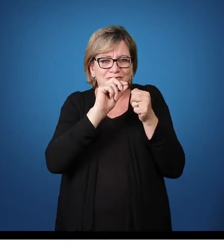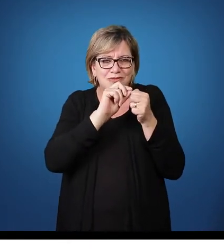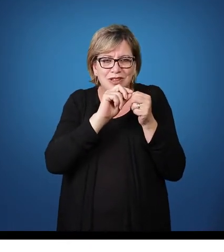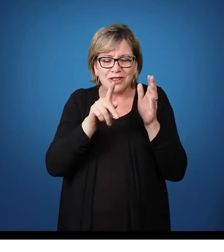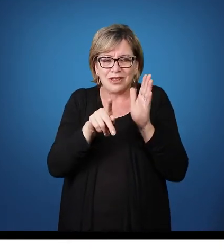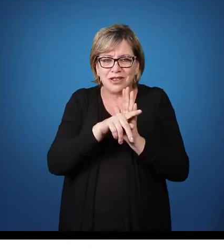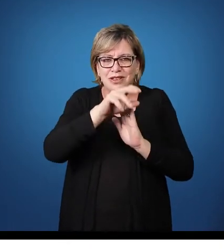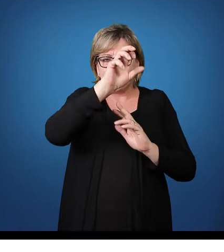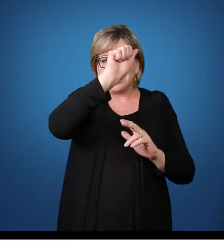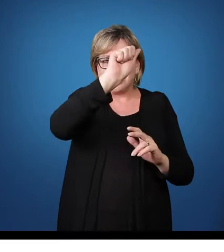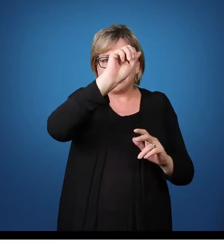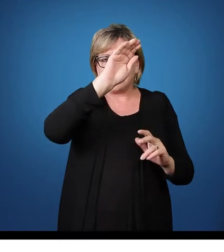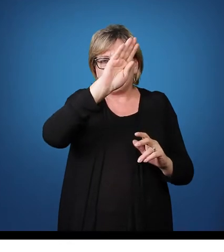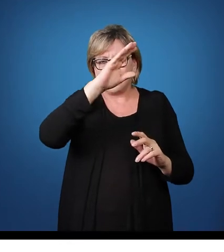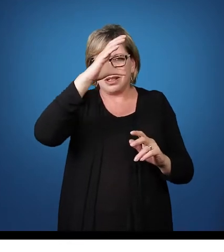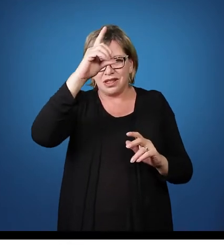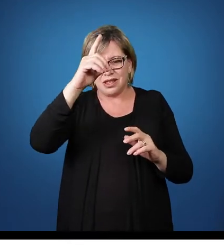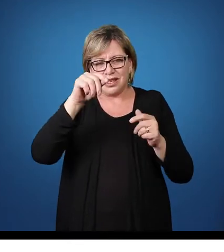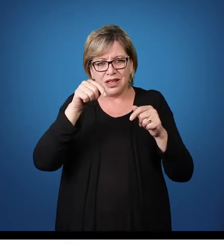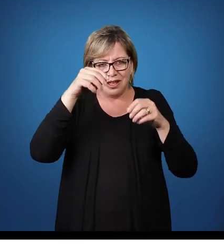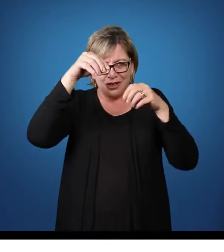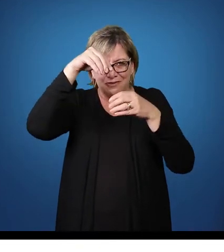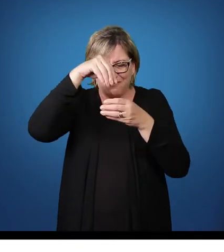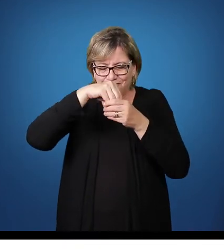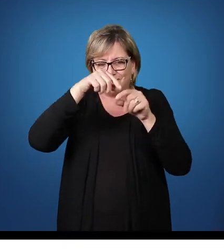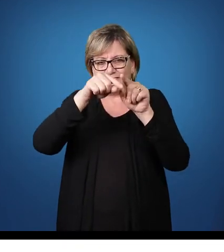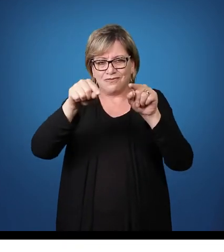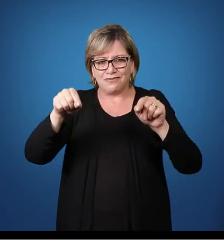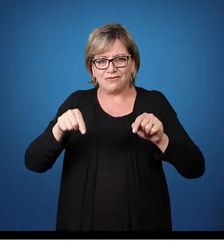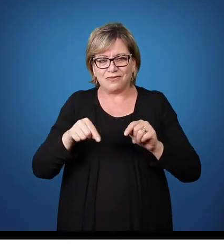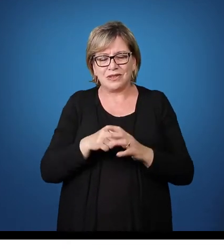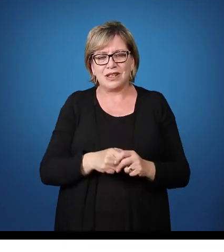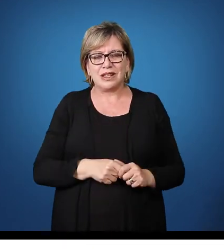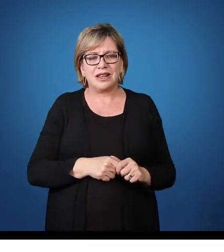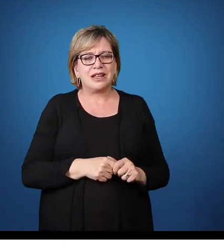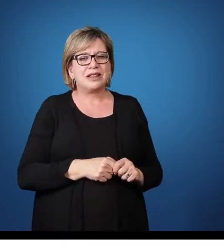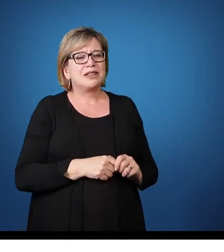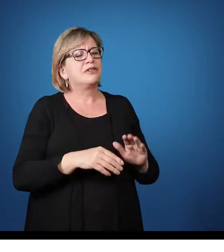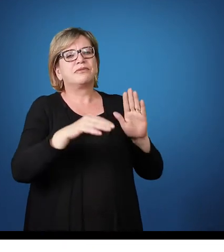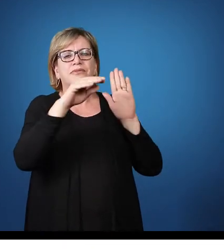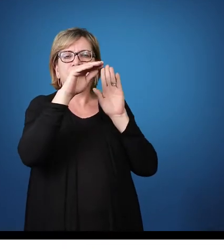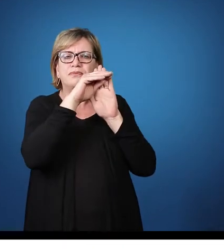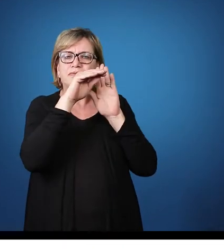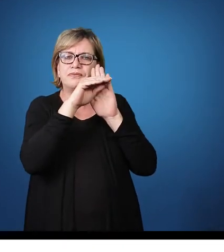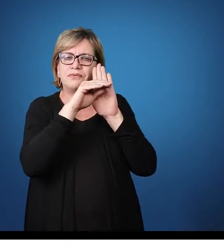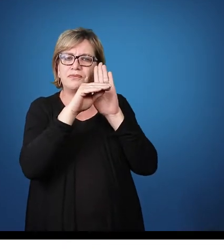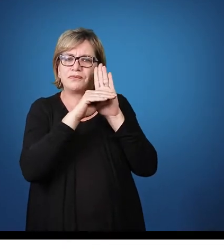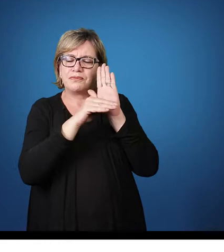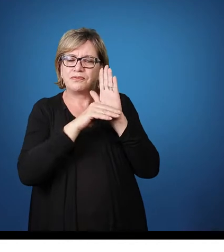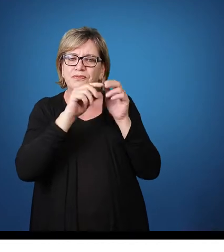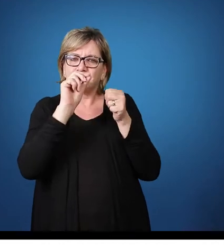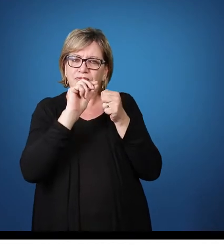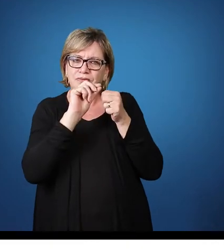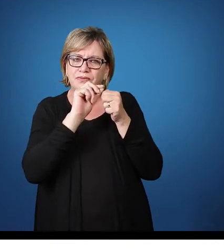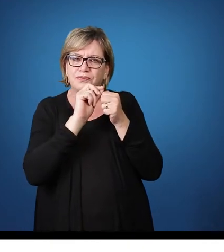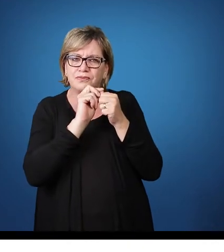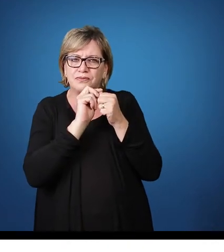alfabetização na sua turma Então, o planejamento, ele é feito